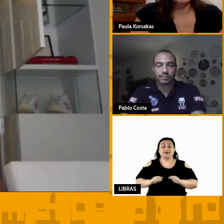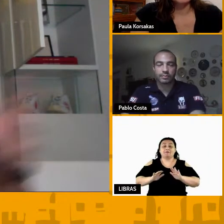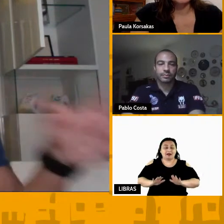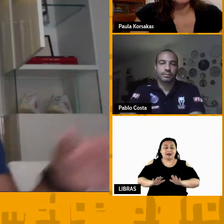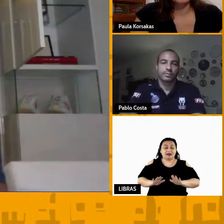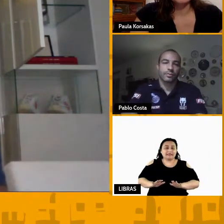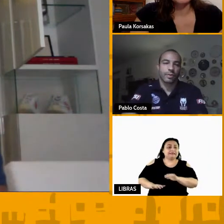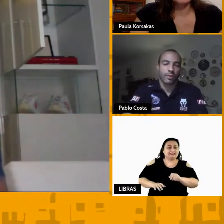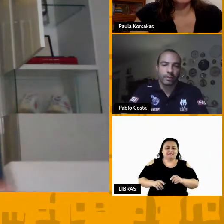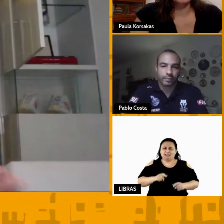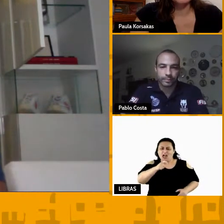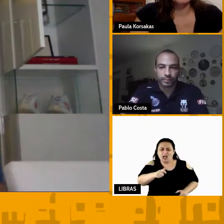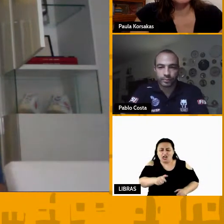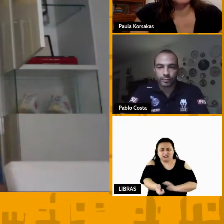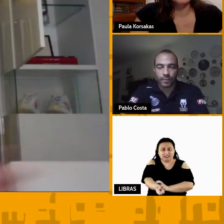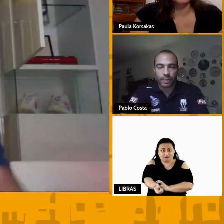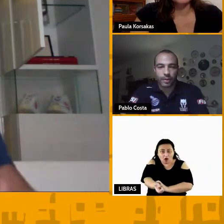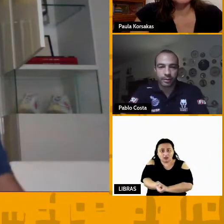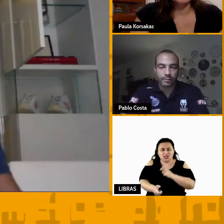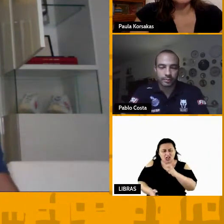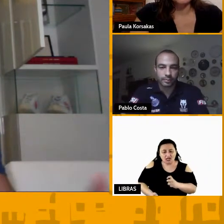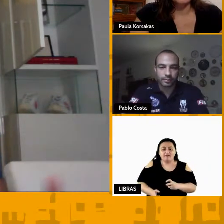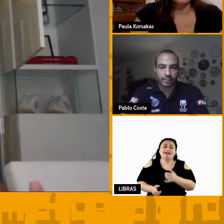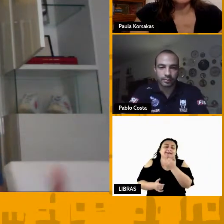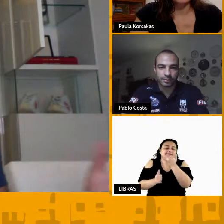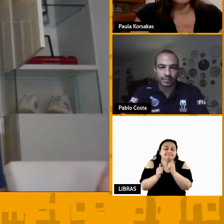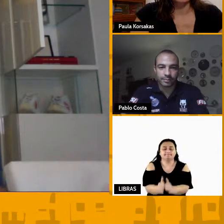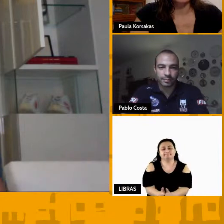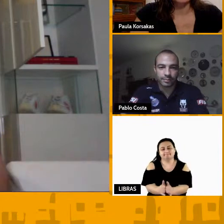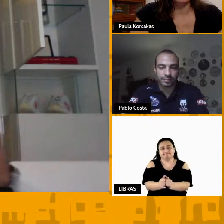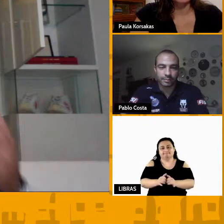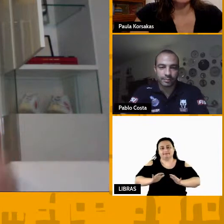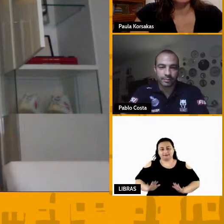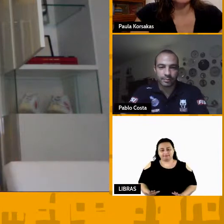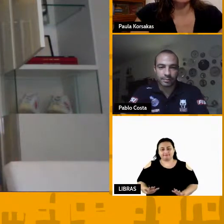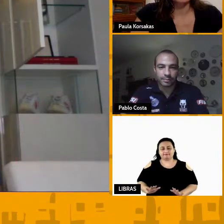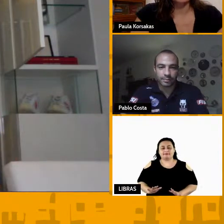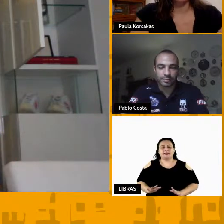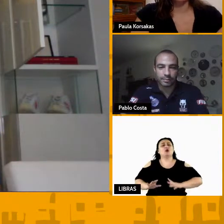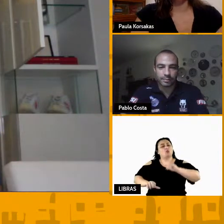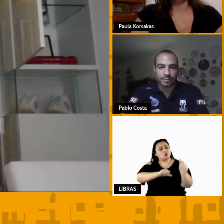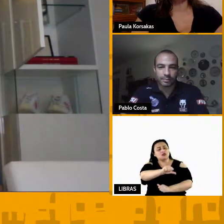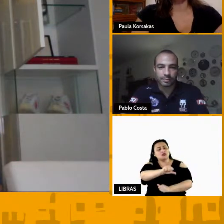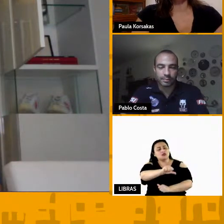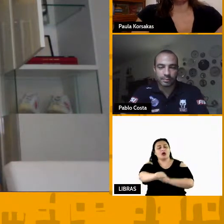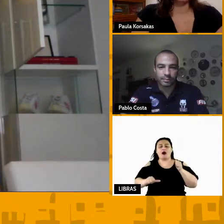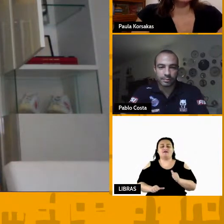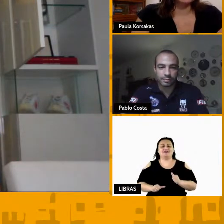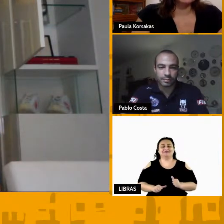pediu desculpa e daquilo a gente fazia do limão a limonada, gerava uma energia maior ainda.